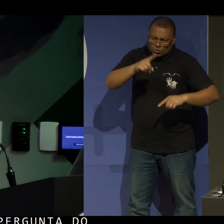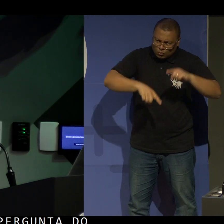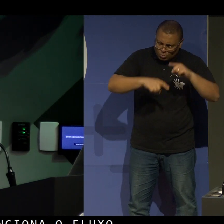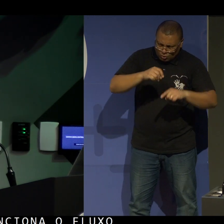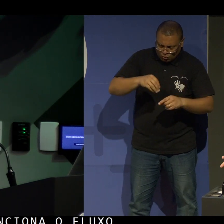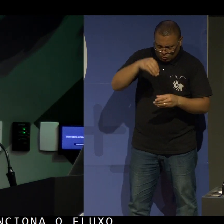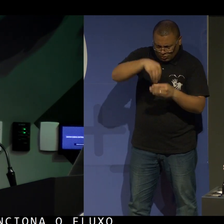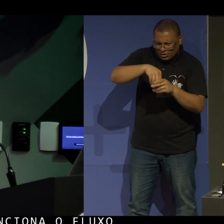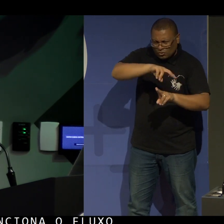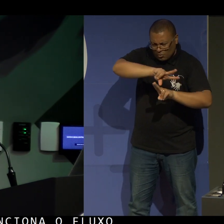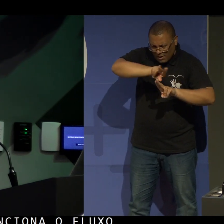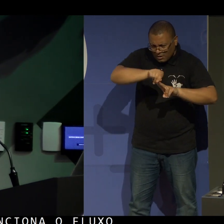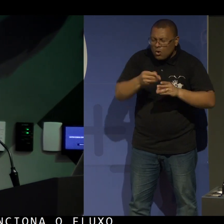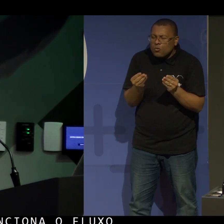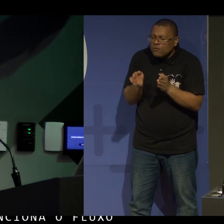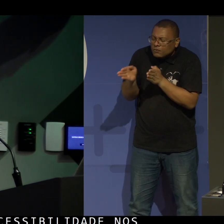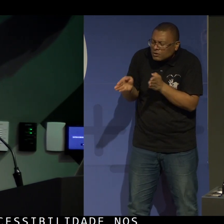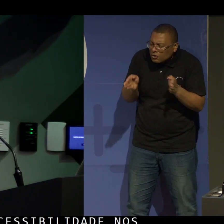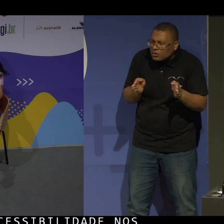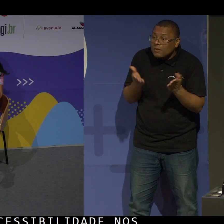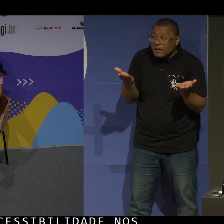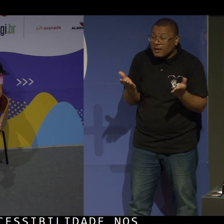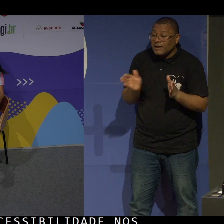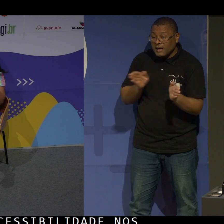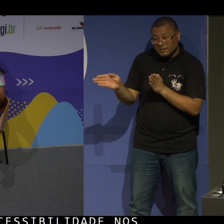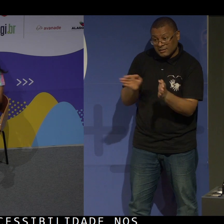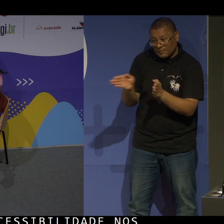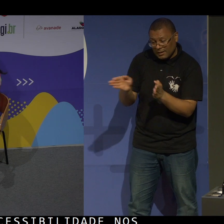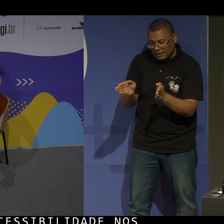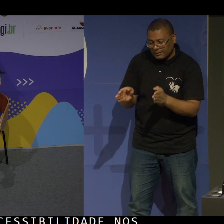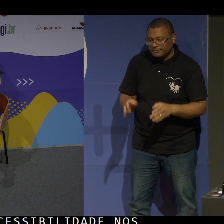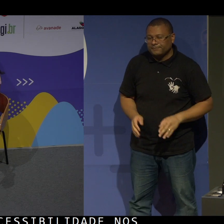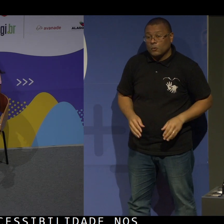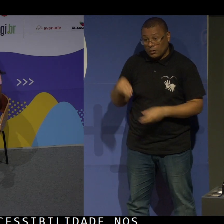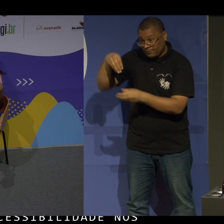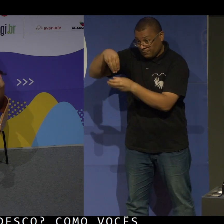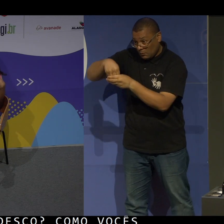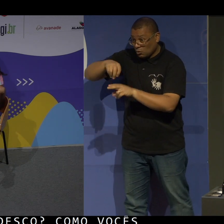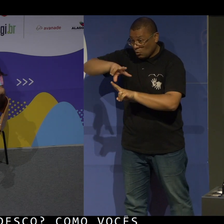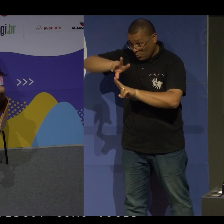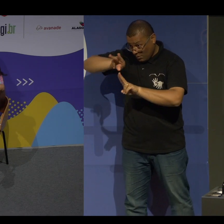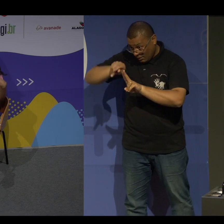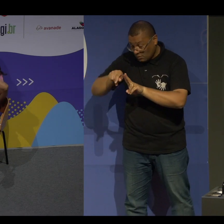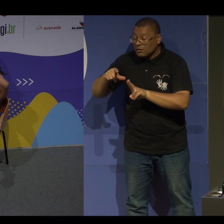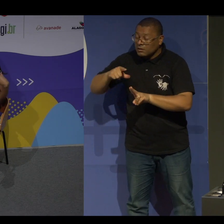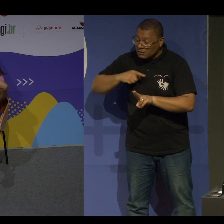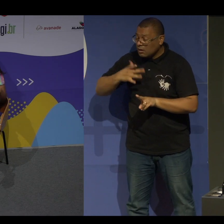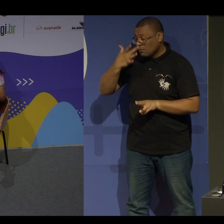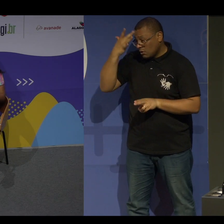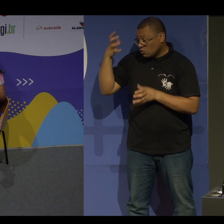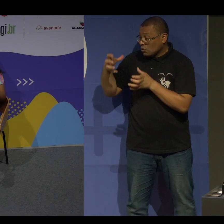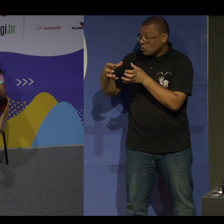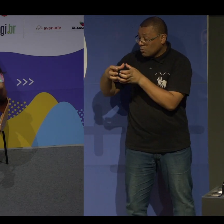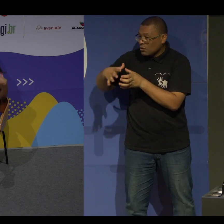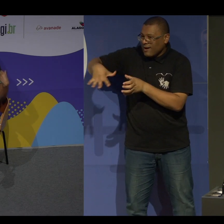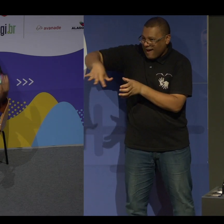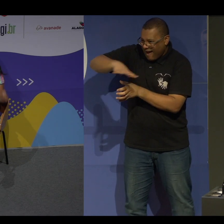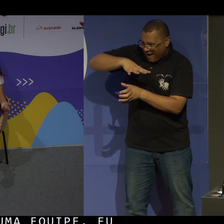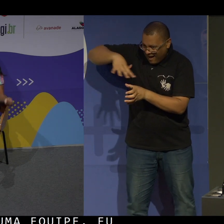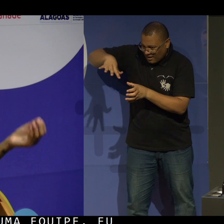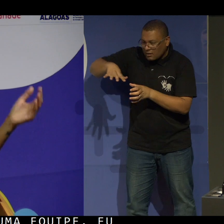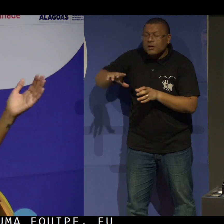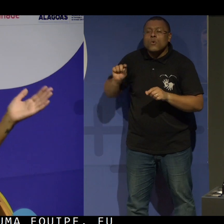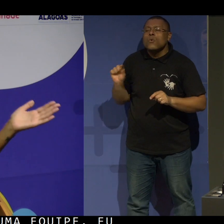do Bradesco? Como vocês se organizam? A gente tem uma equipe, eu tenho pessoas dentro da minha área que